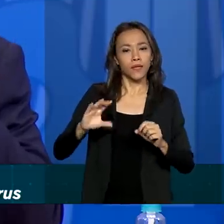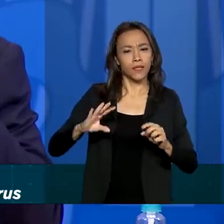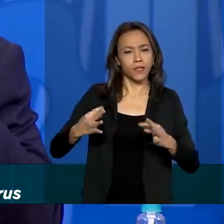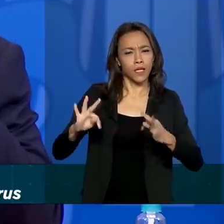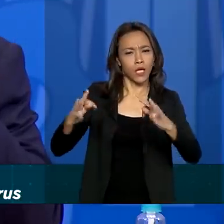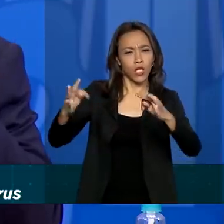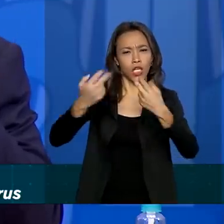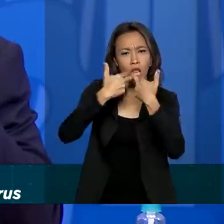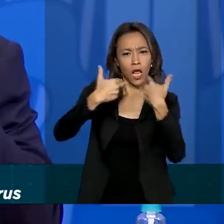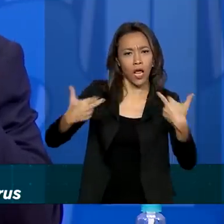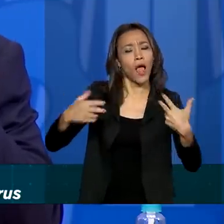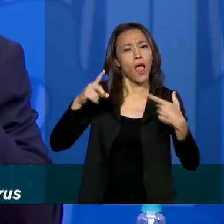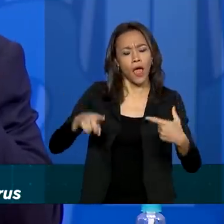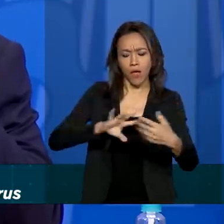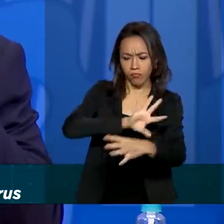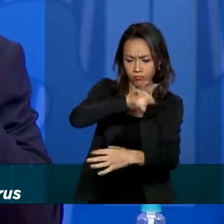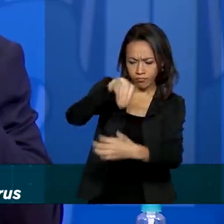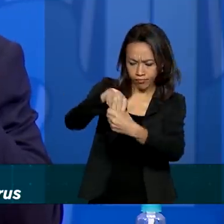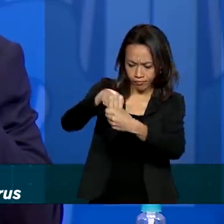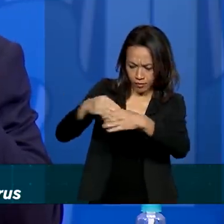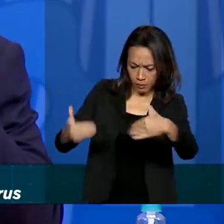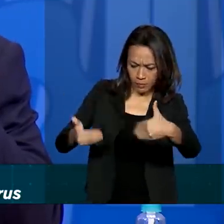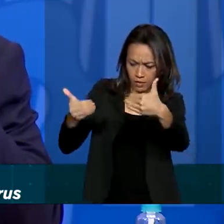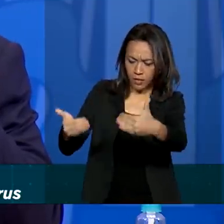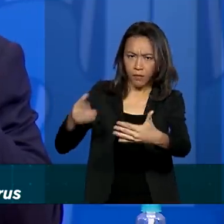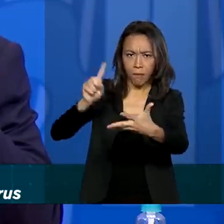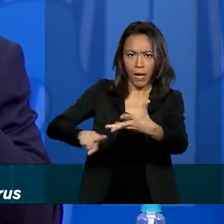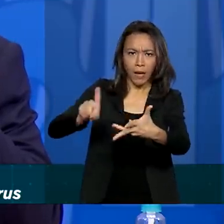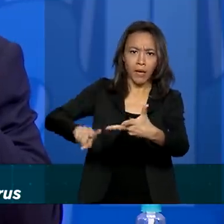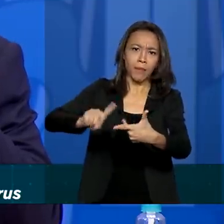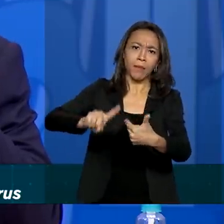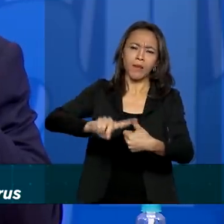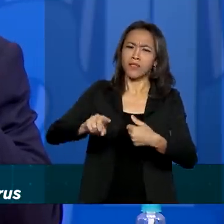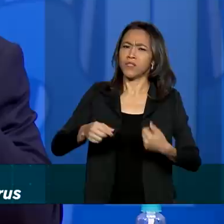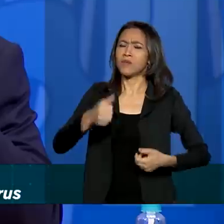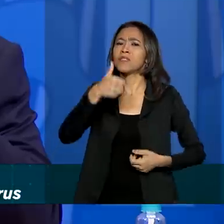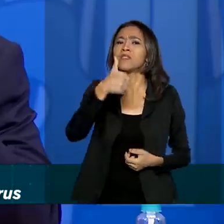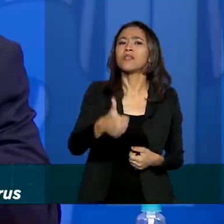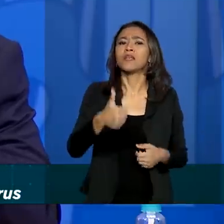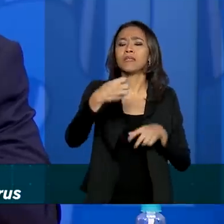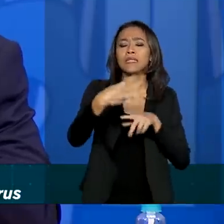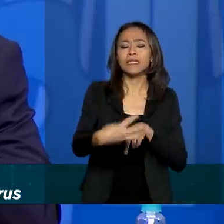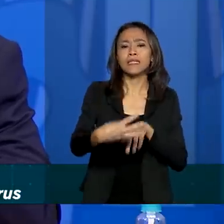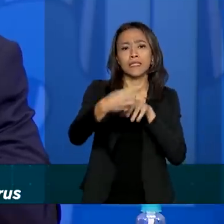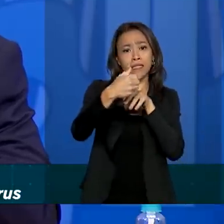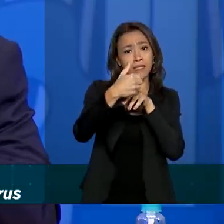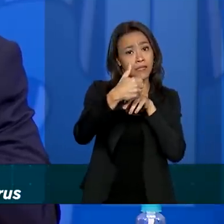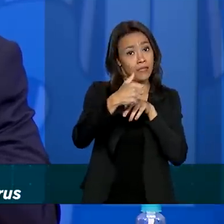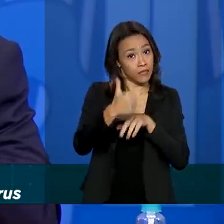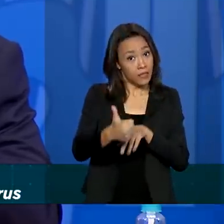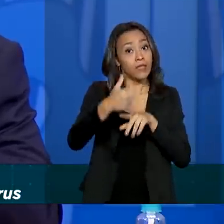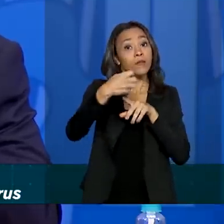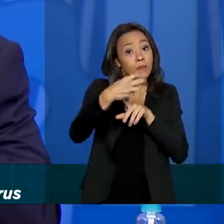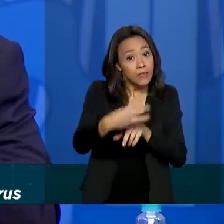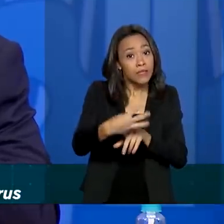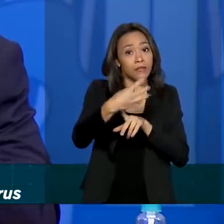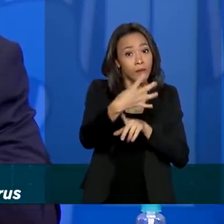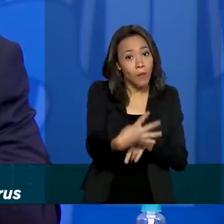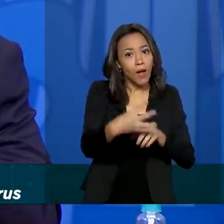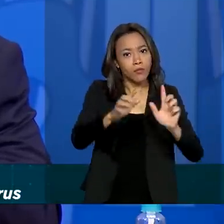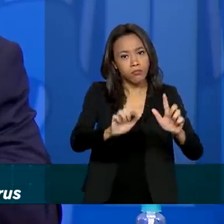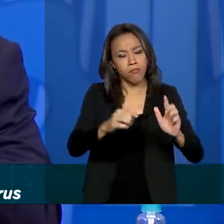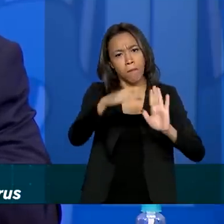caixa de ferramentas e você vê que são 134 ações que o Ministério tem executado, né? Já